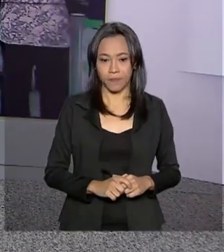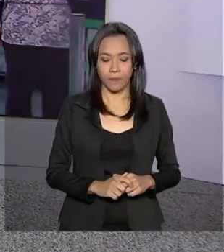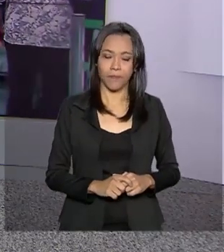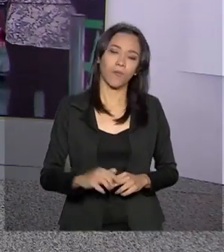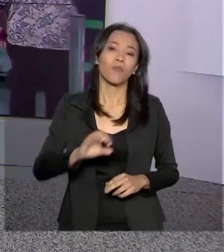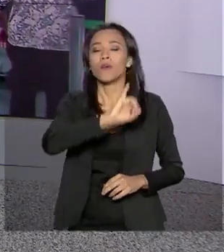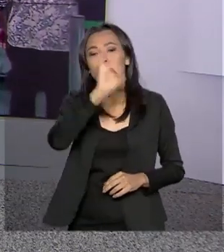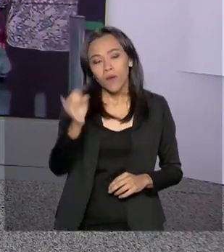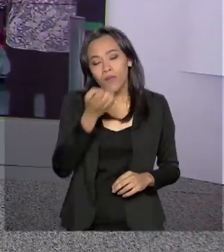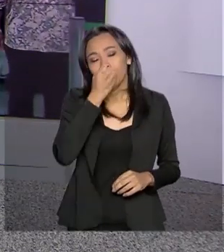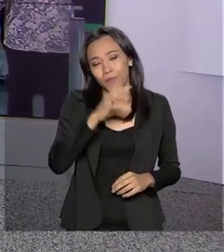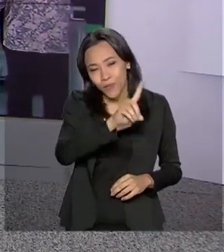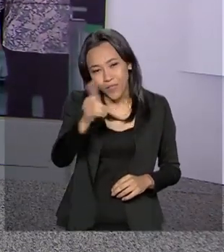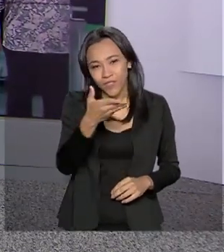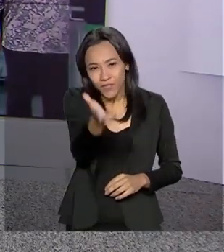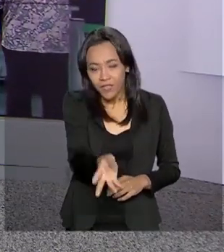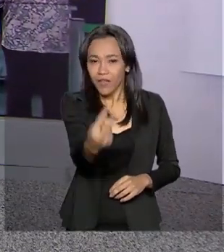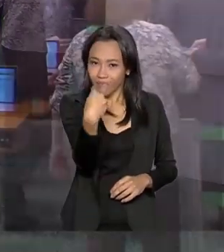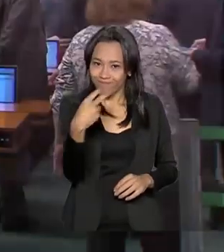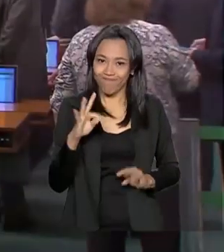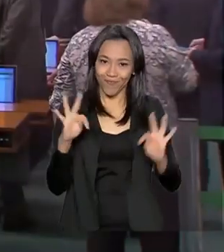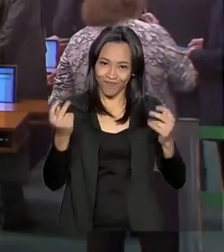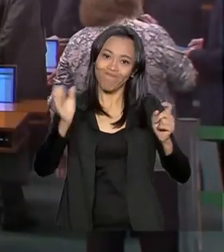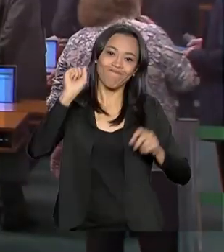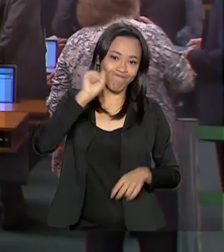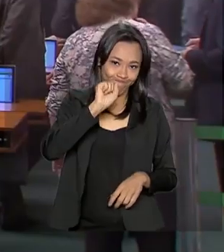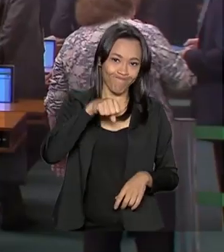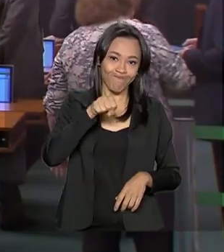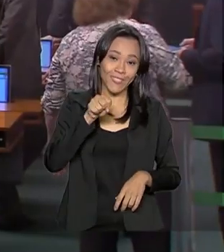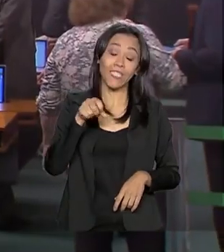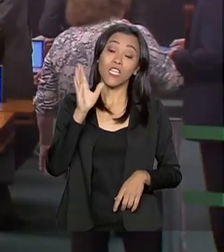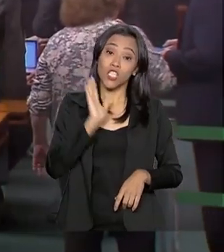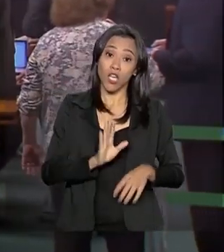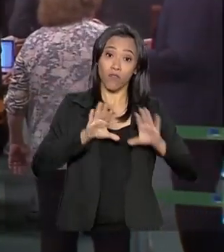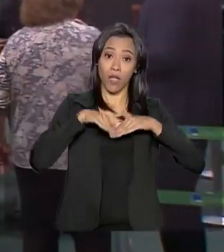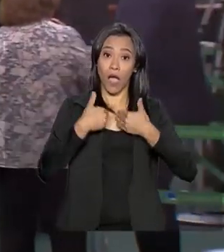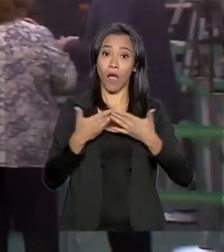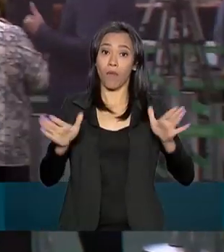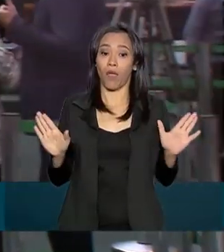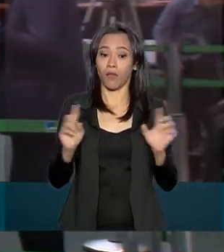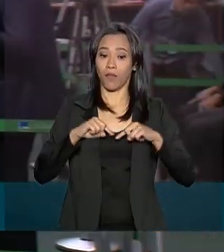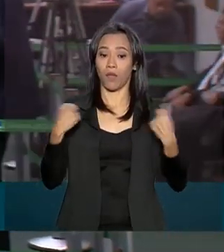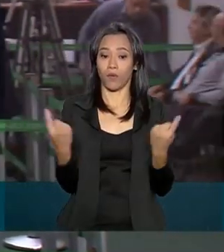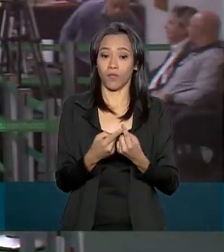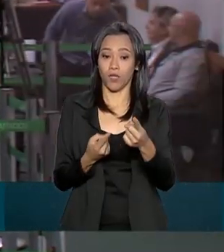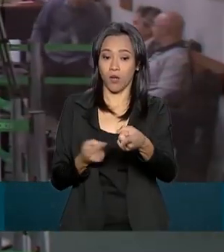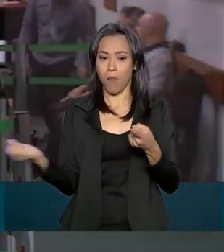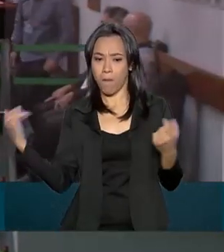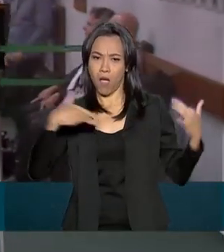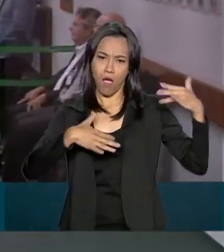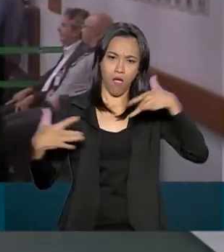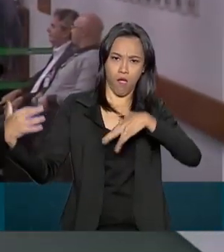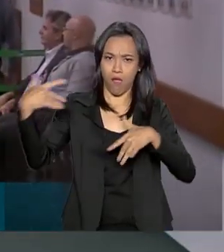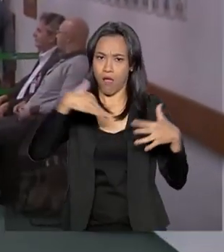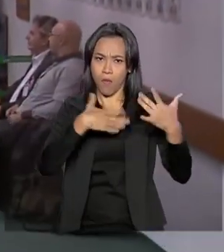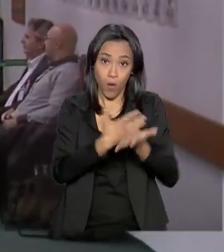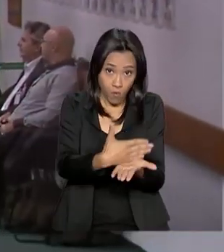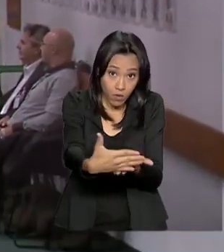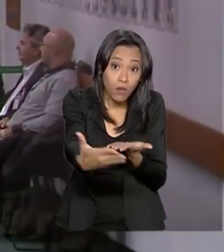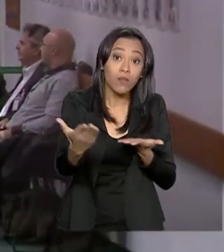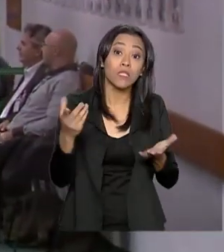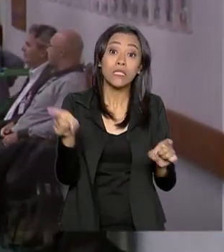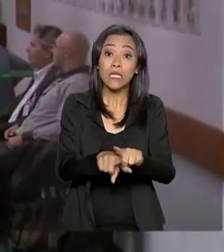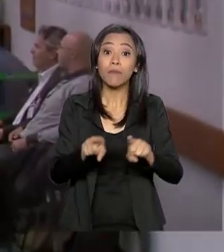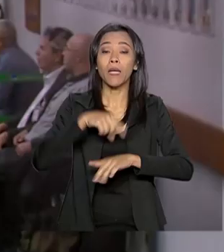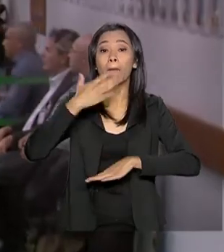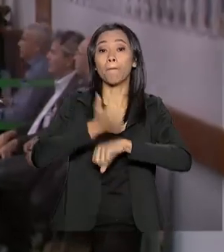Oi, Mara, bom dia a você e a todos. isso mesmo. Olha, o plenário aqui da CCJ já foi aberto, então, para a entrada de parlamentares e também dos